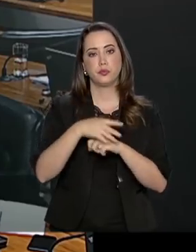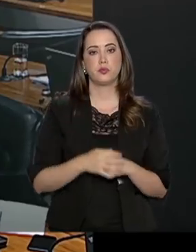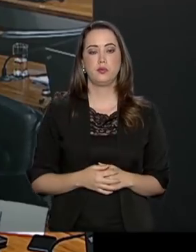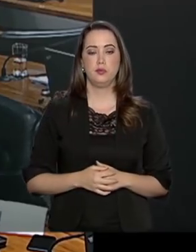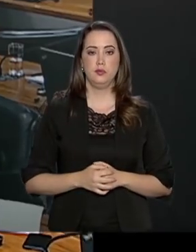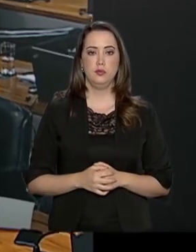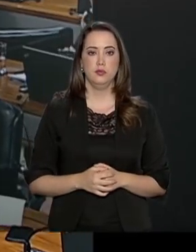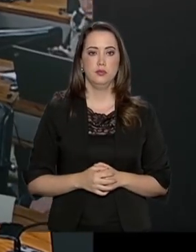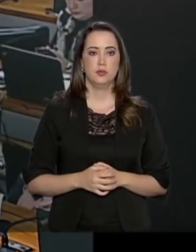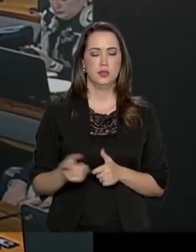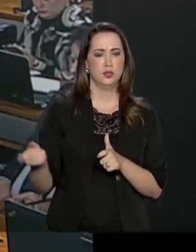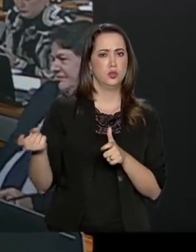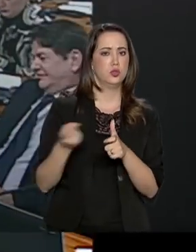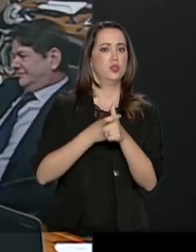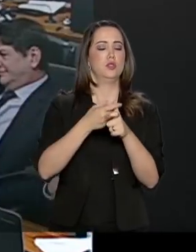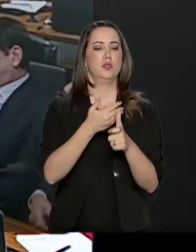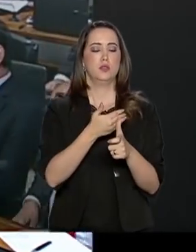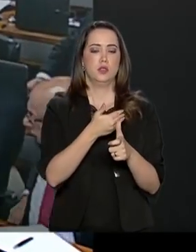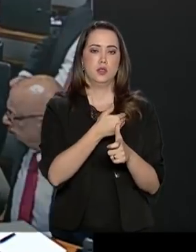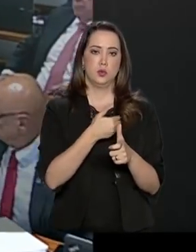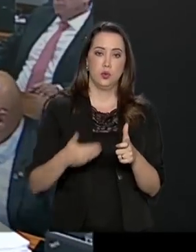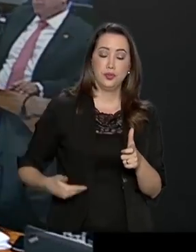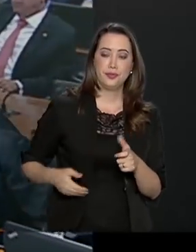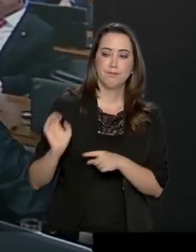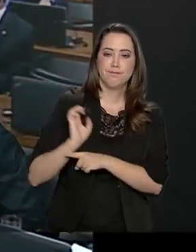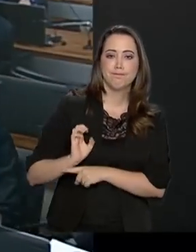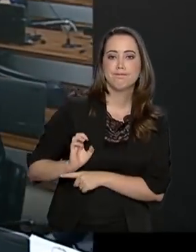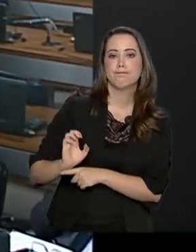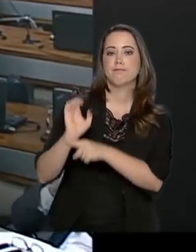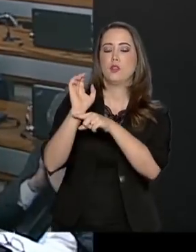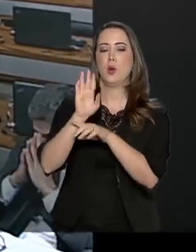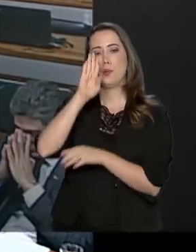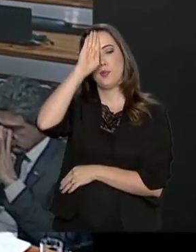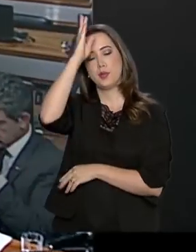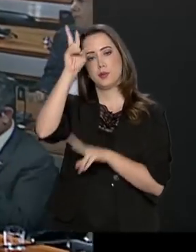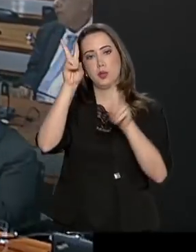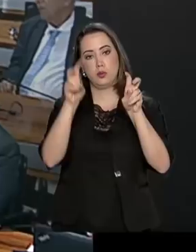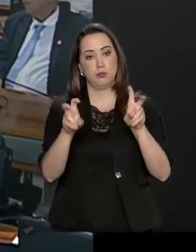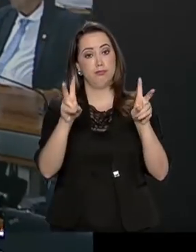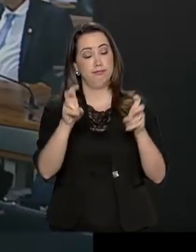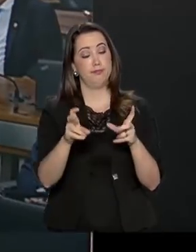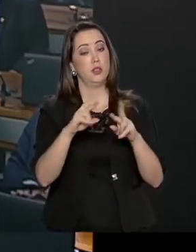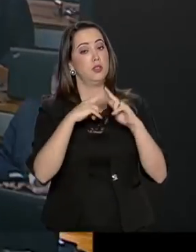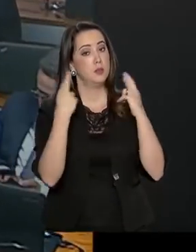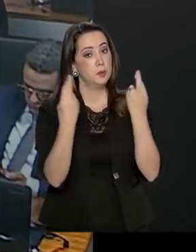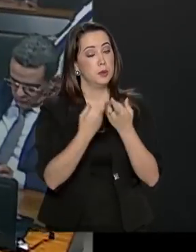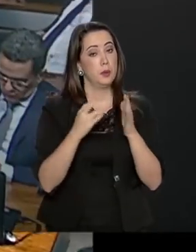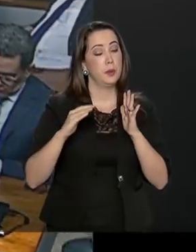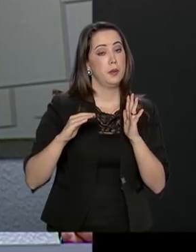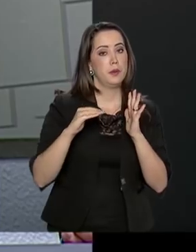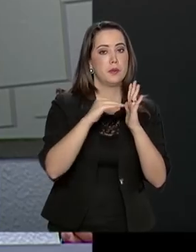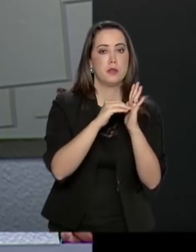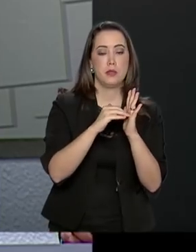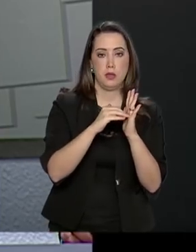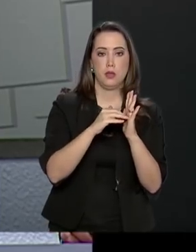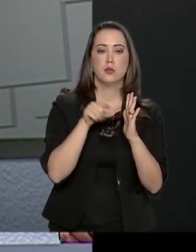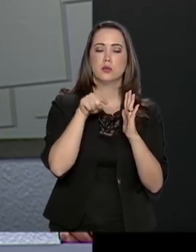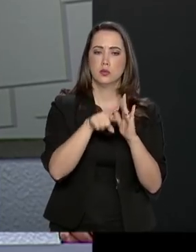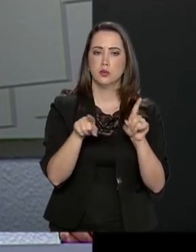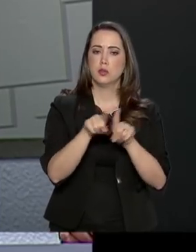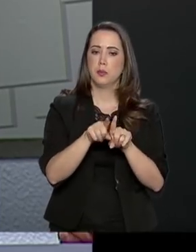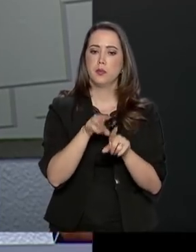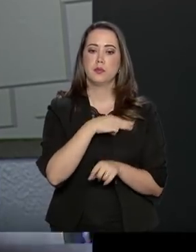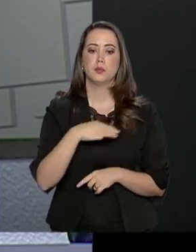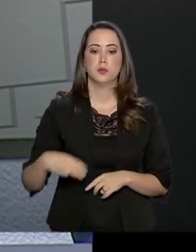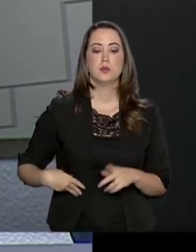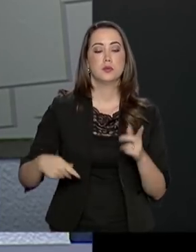A dívida pública dos estados foi o principal tema da audiência pública entre senadores e o ministro da economia